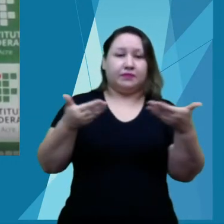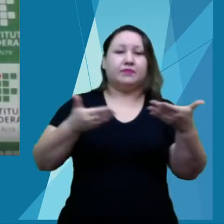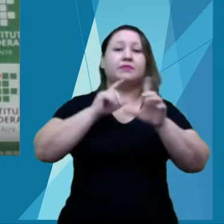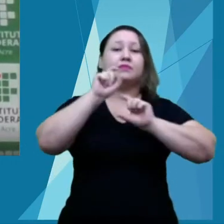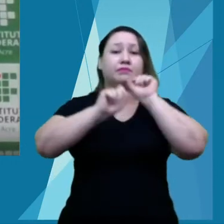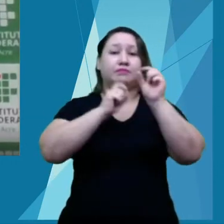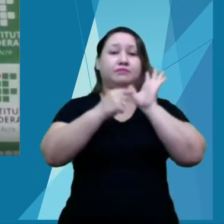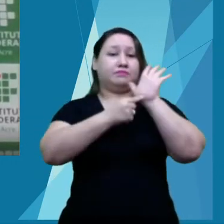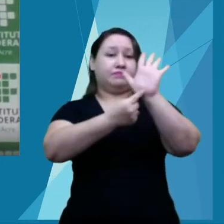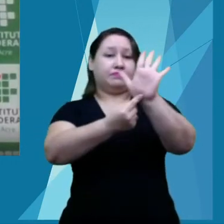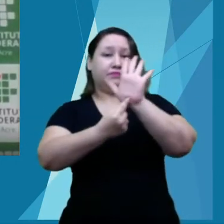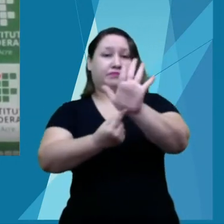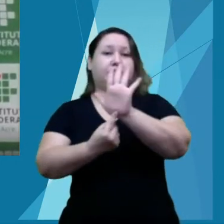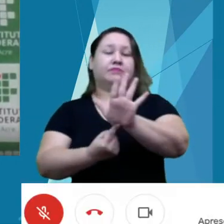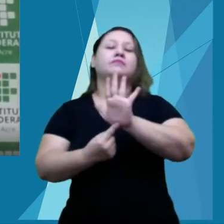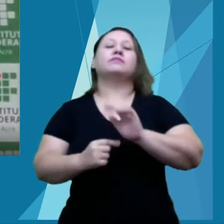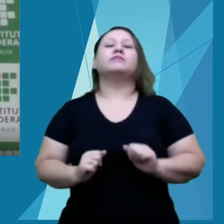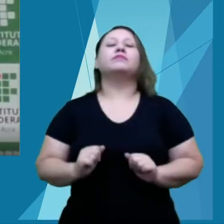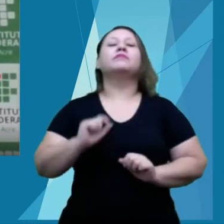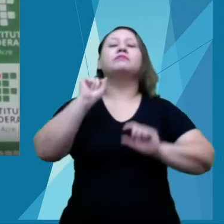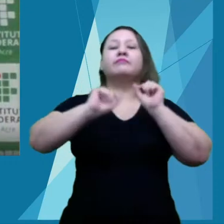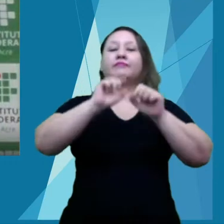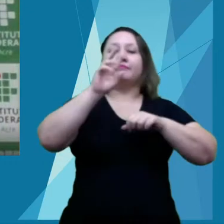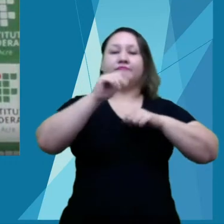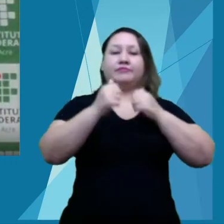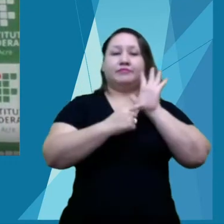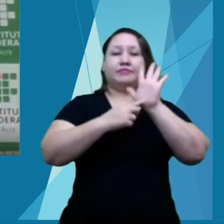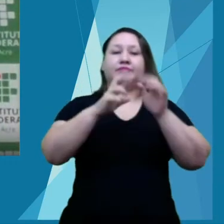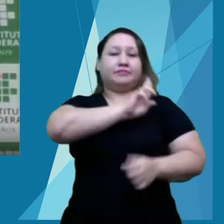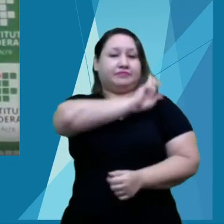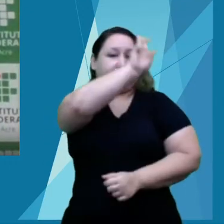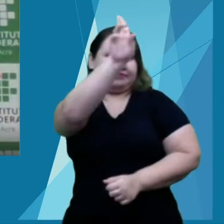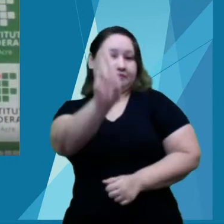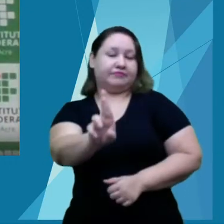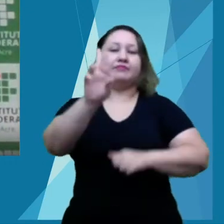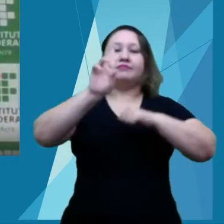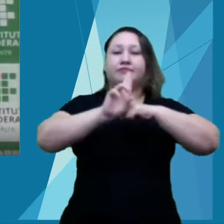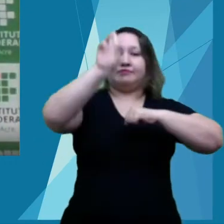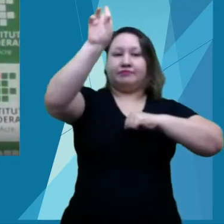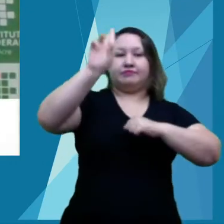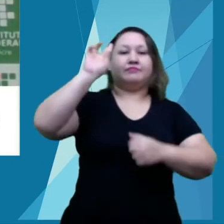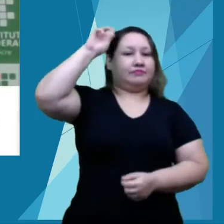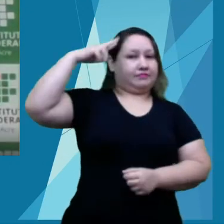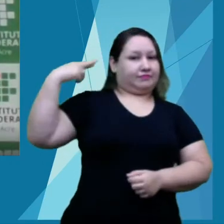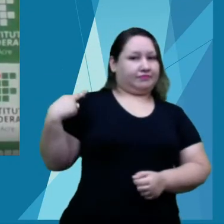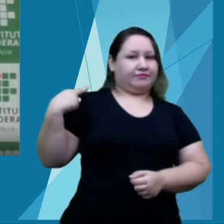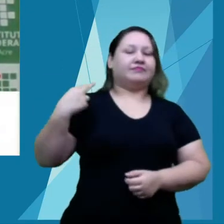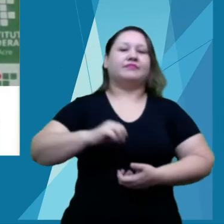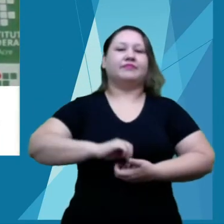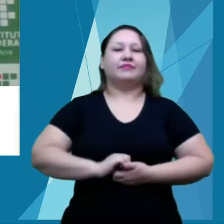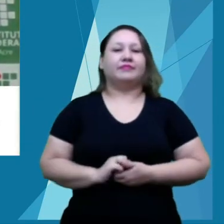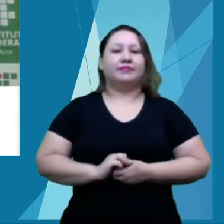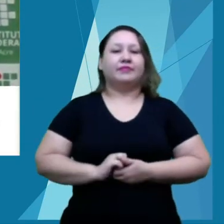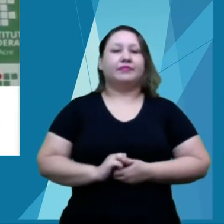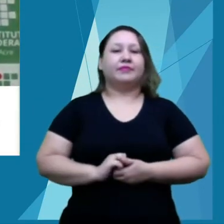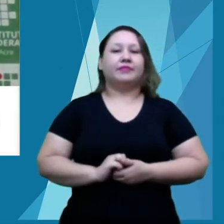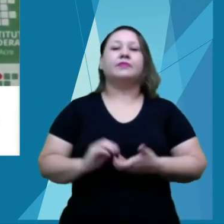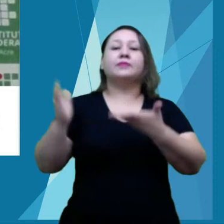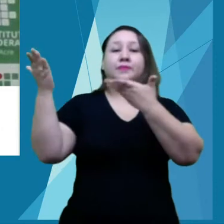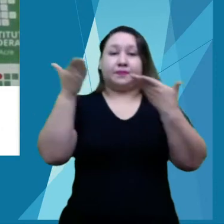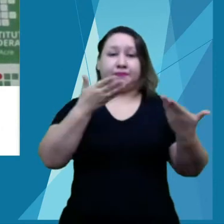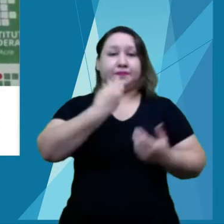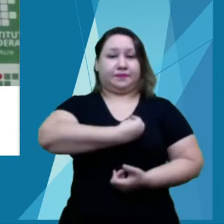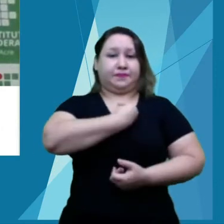presidida pela reitora do Instituto Federal do Acre, professora Rosana Cavalcante dos Santos. Participam por